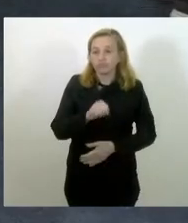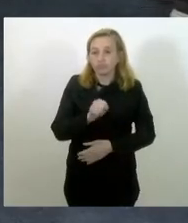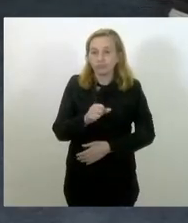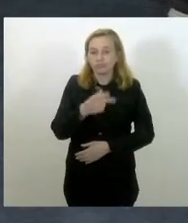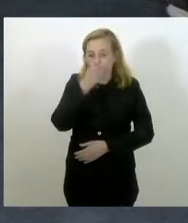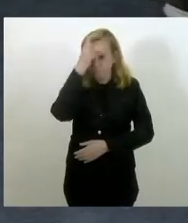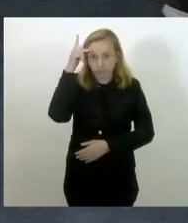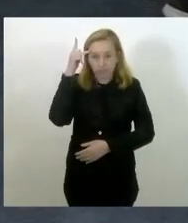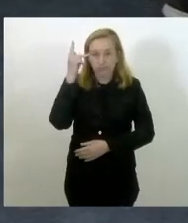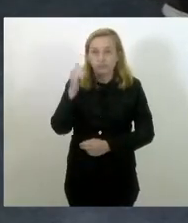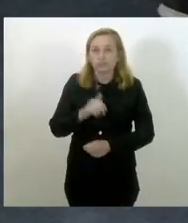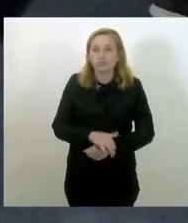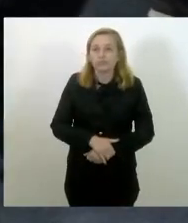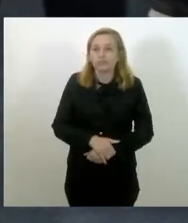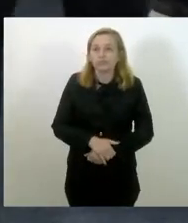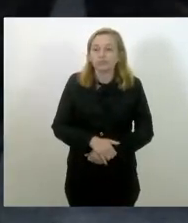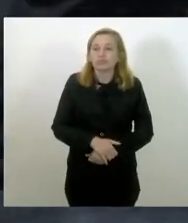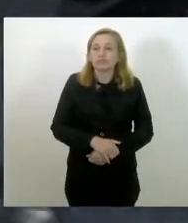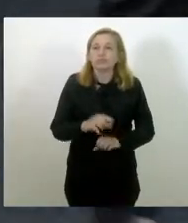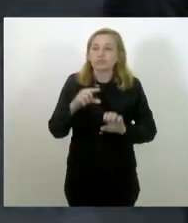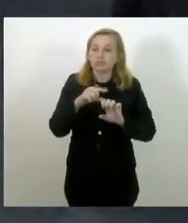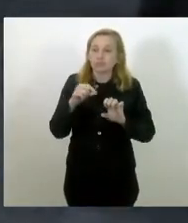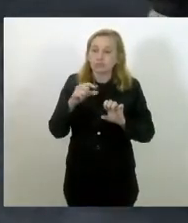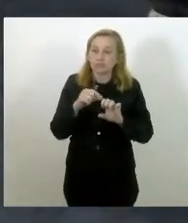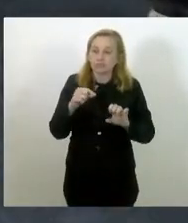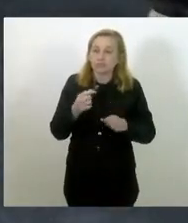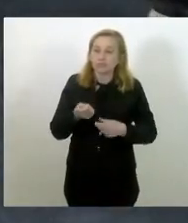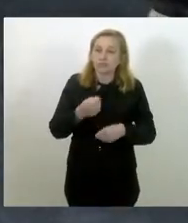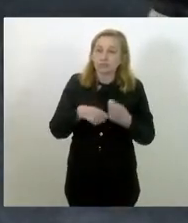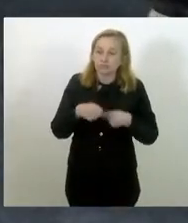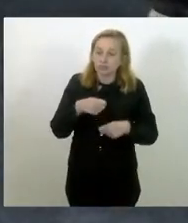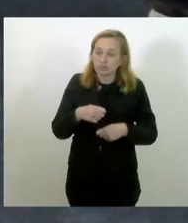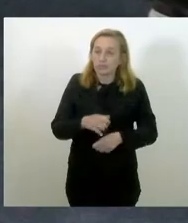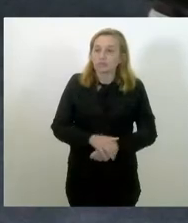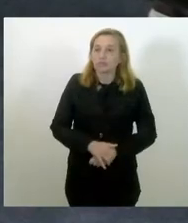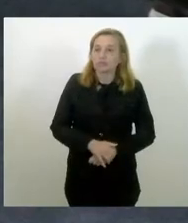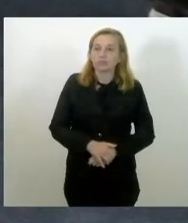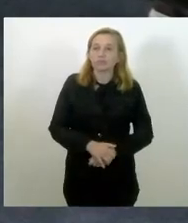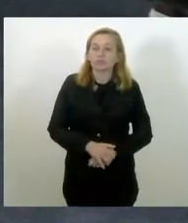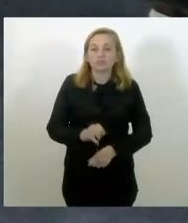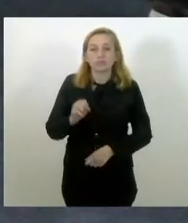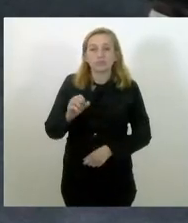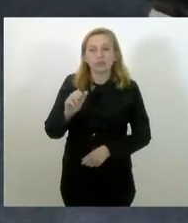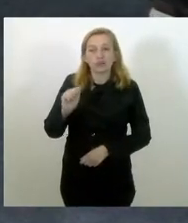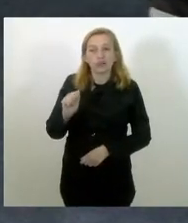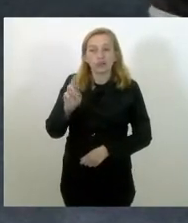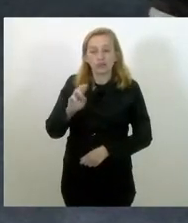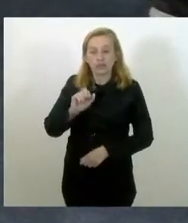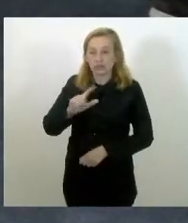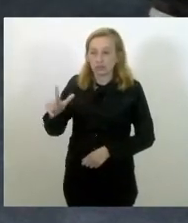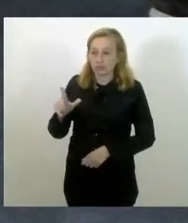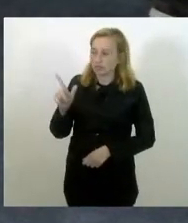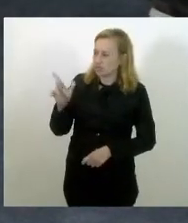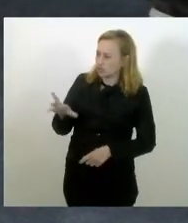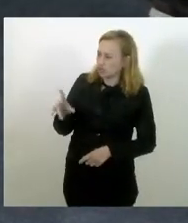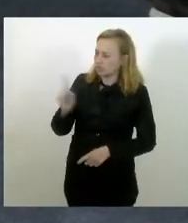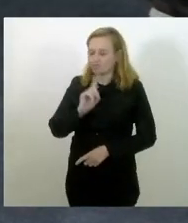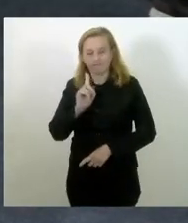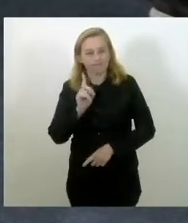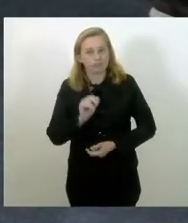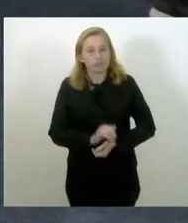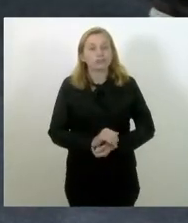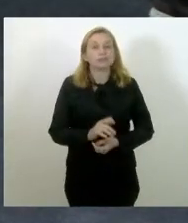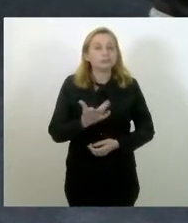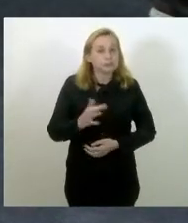estão lidando com esse empreendimento, com esse negócio. E lá em Areal não é diferente. E,